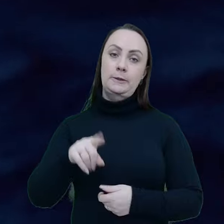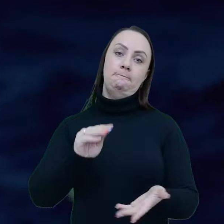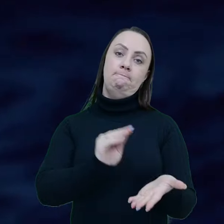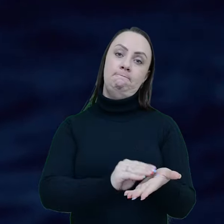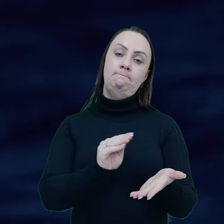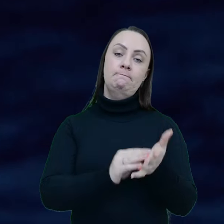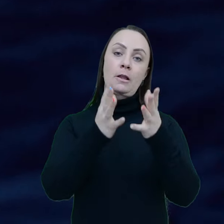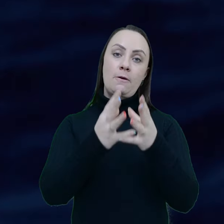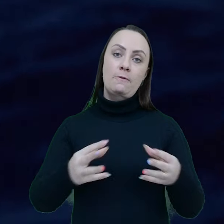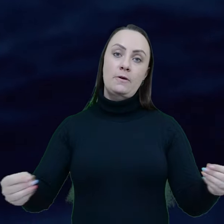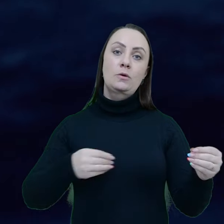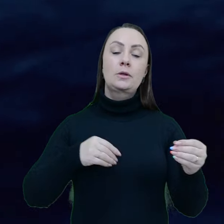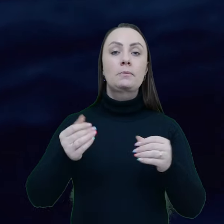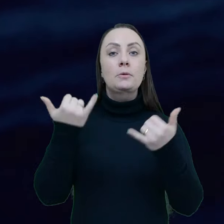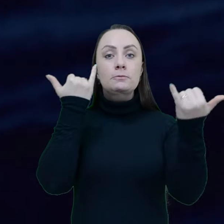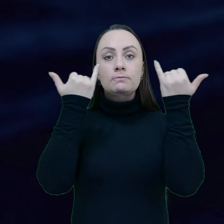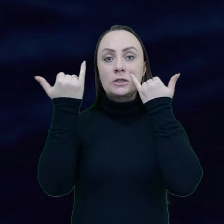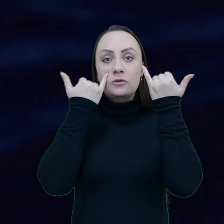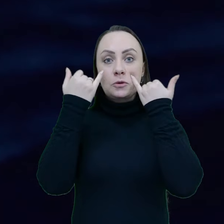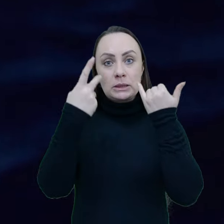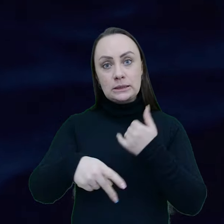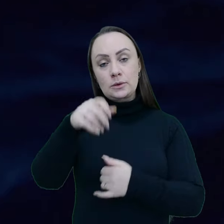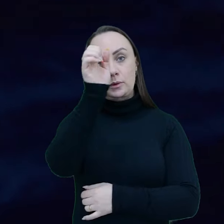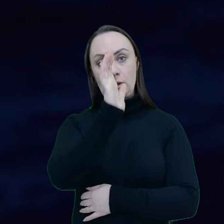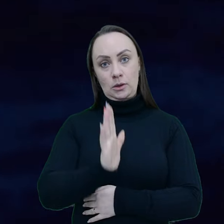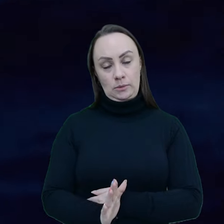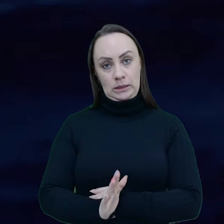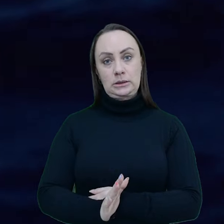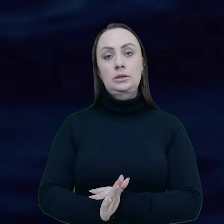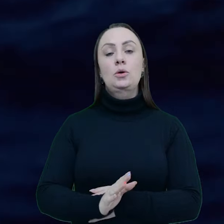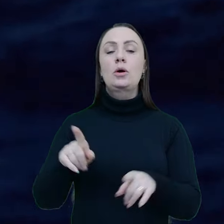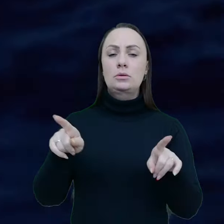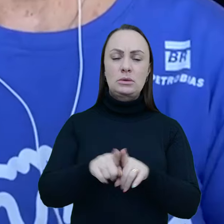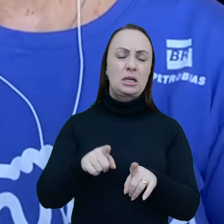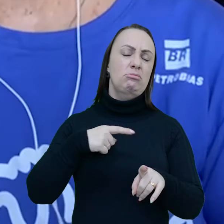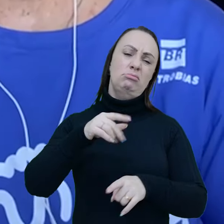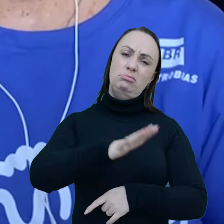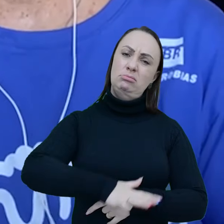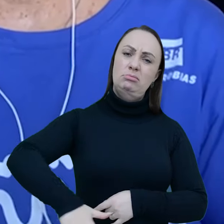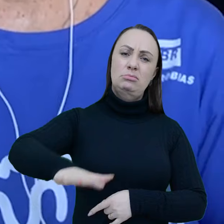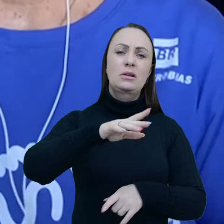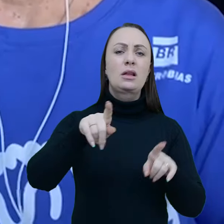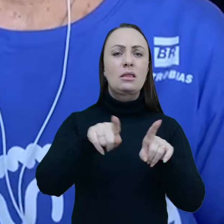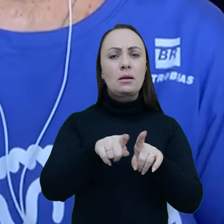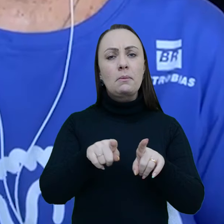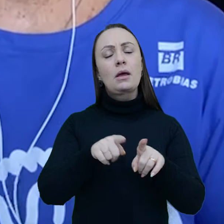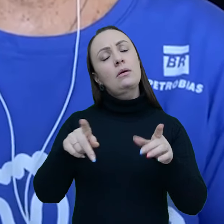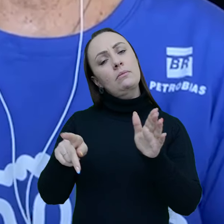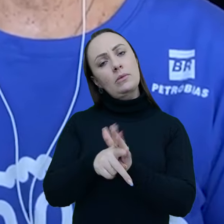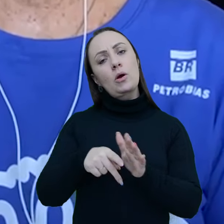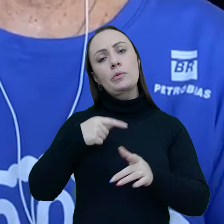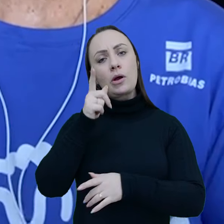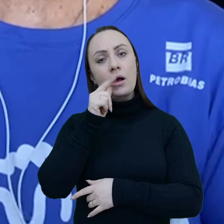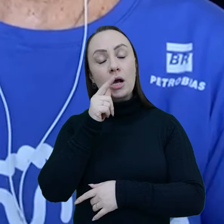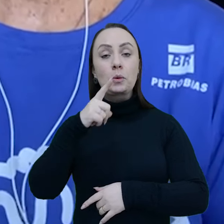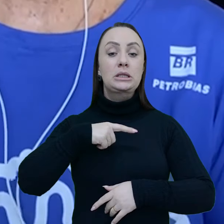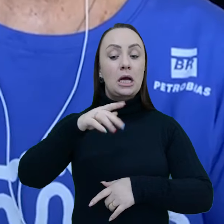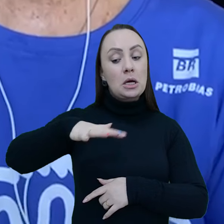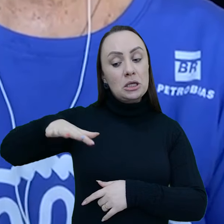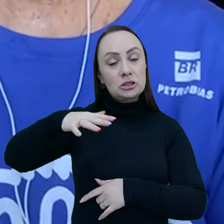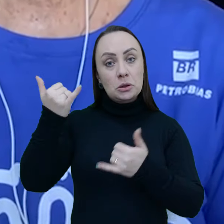é a ausência de dados para boa parte do território brasileiro, do mar e das águas interiores. Em algumas regiões existem